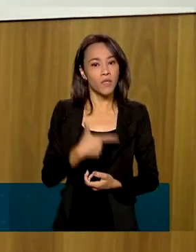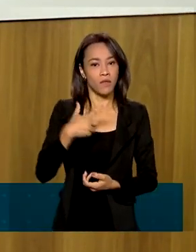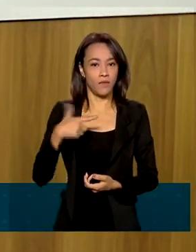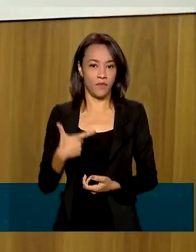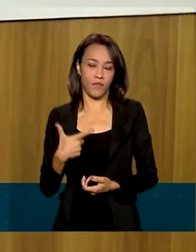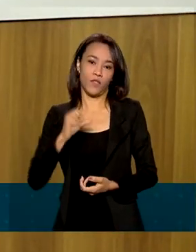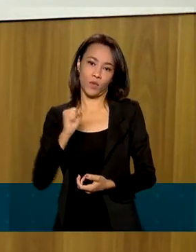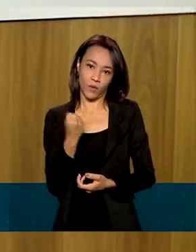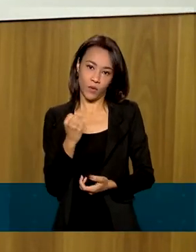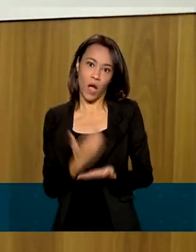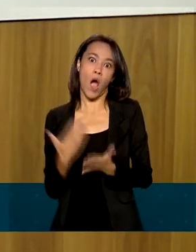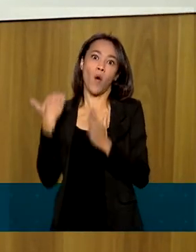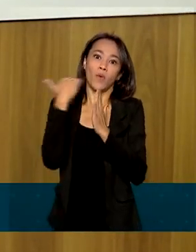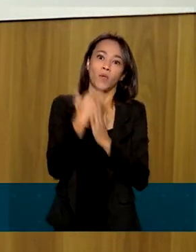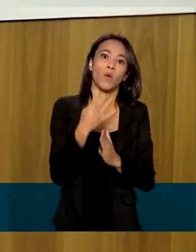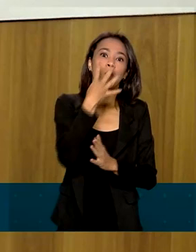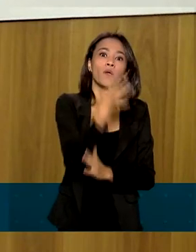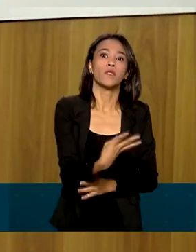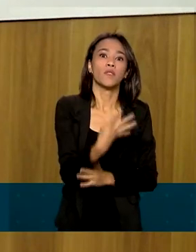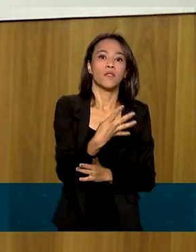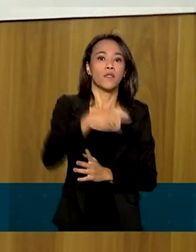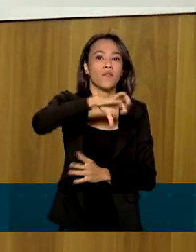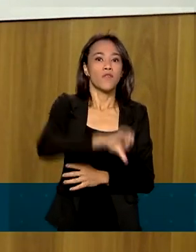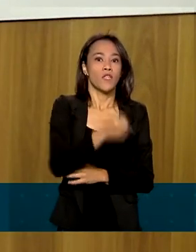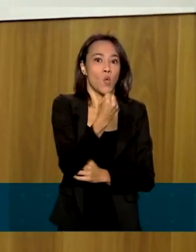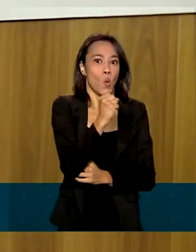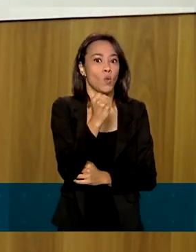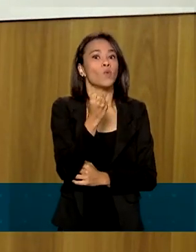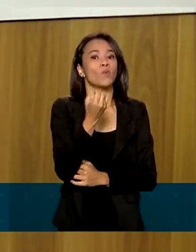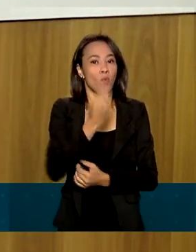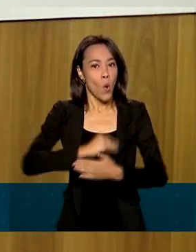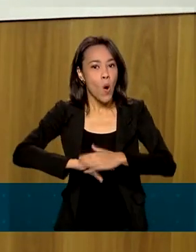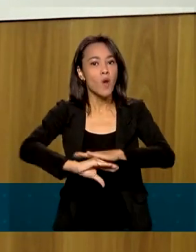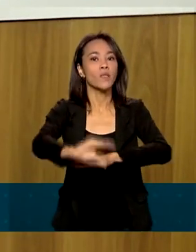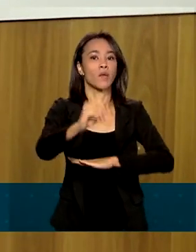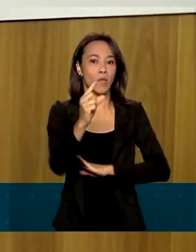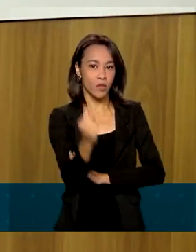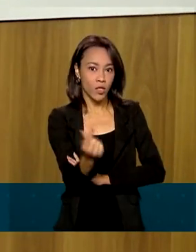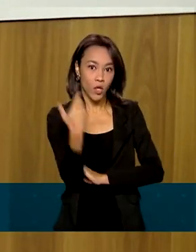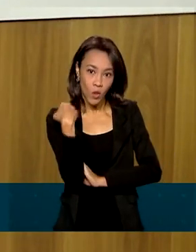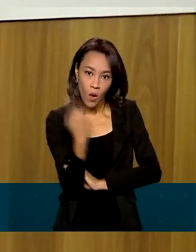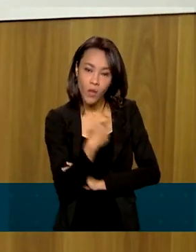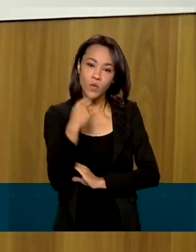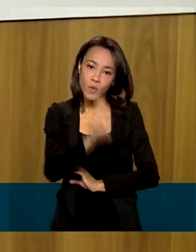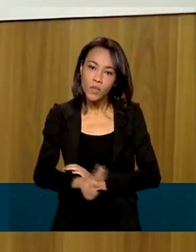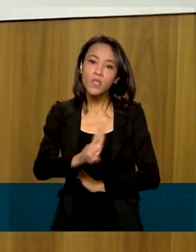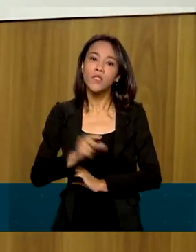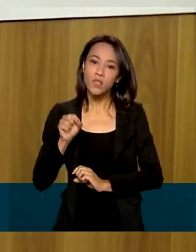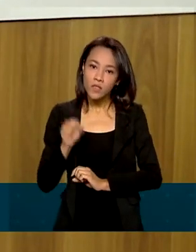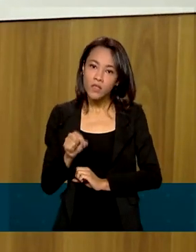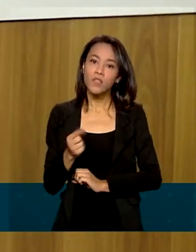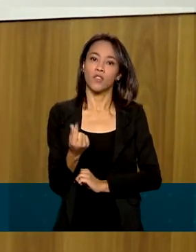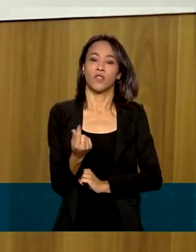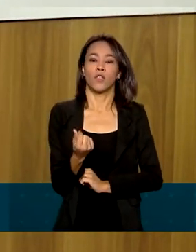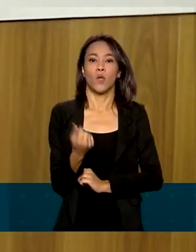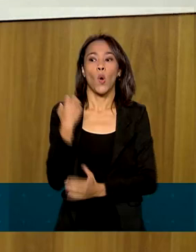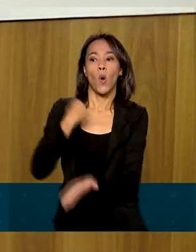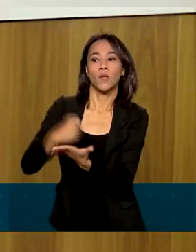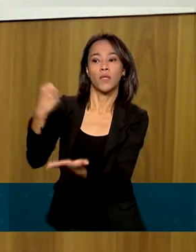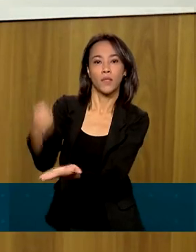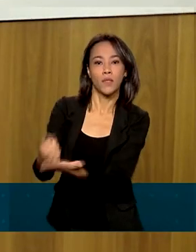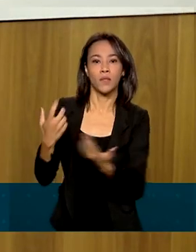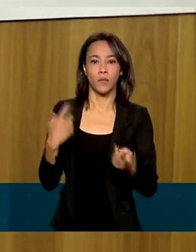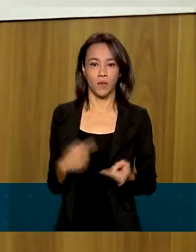agora a 498. Nós estamos empregando isso com inovação, comprando